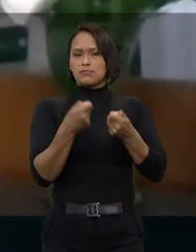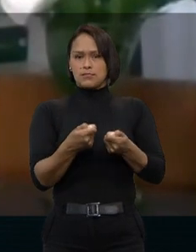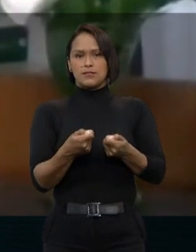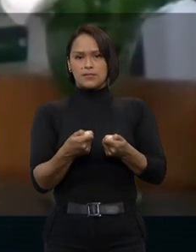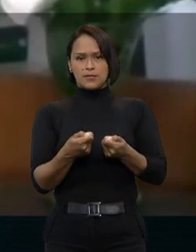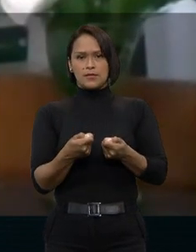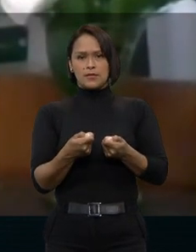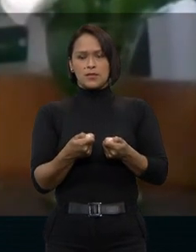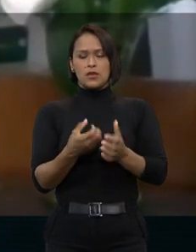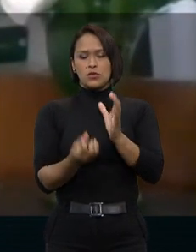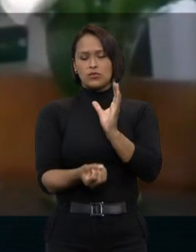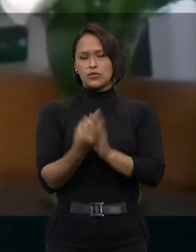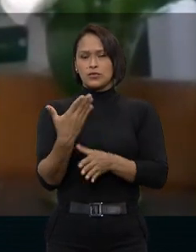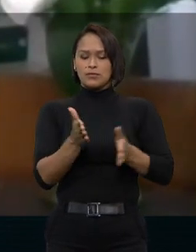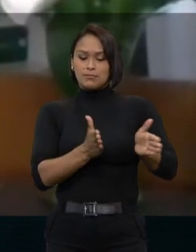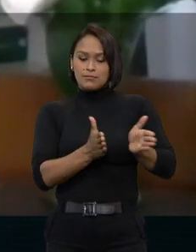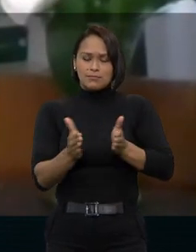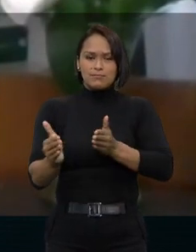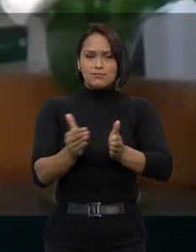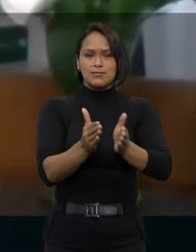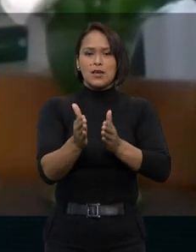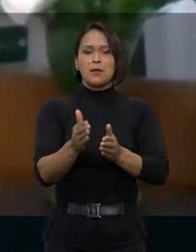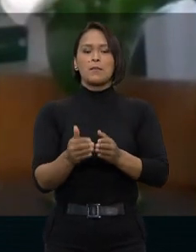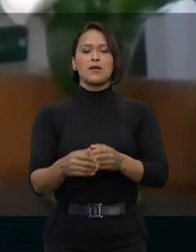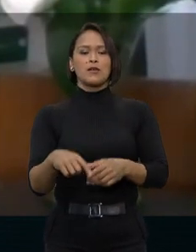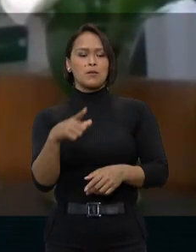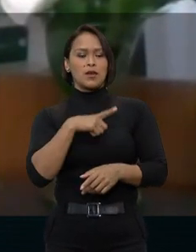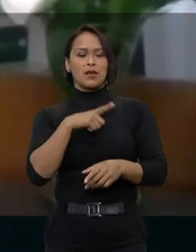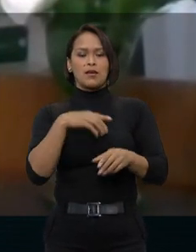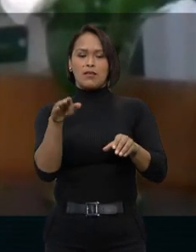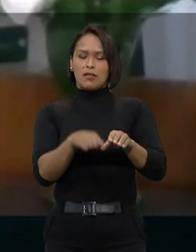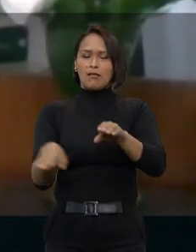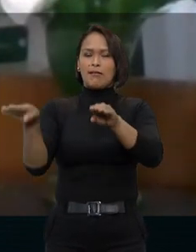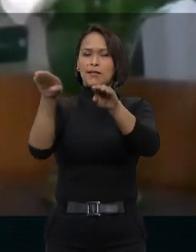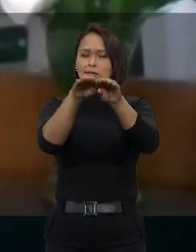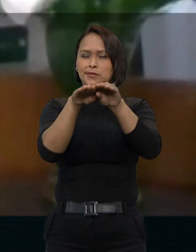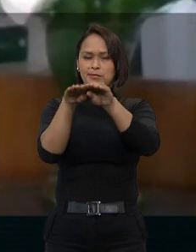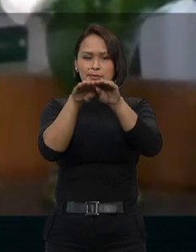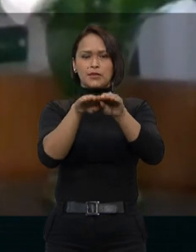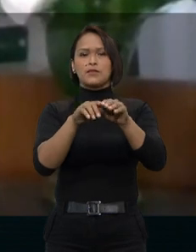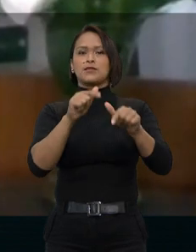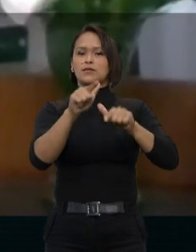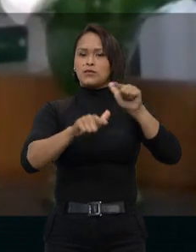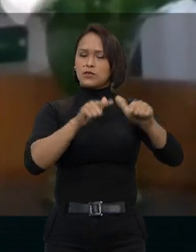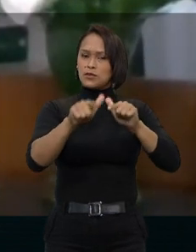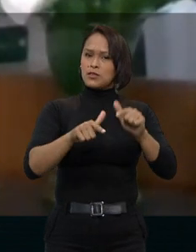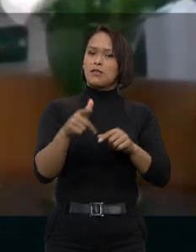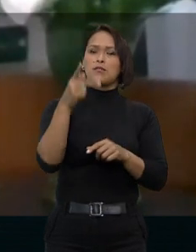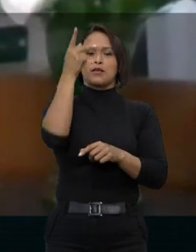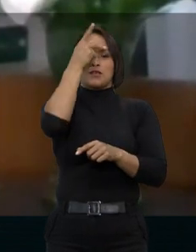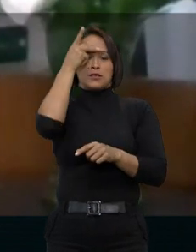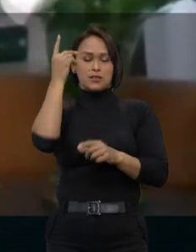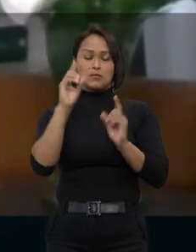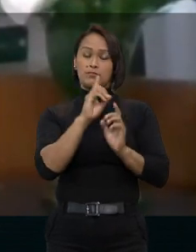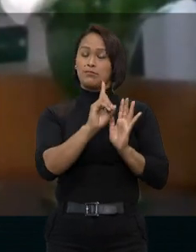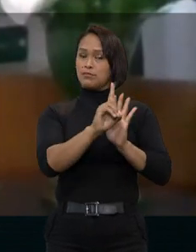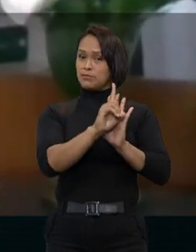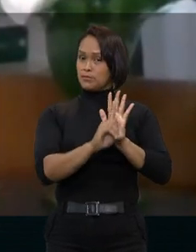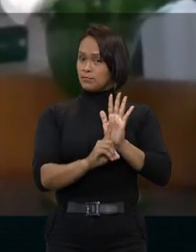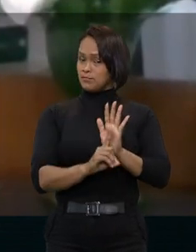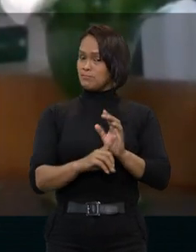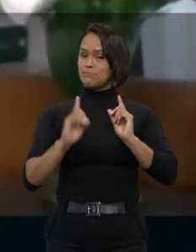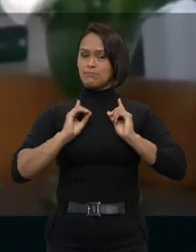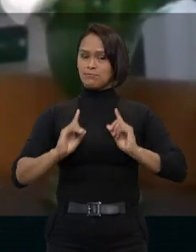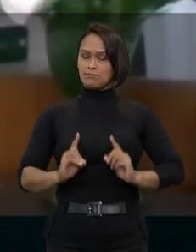de criar caminhos para proporcionar a igualdade de participação das pessoas com